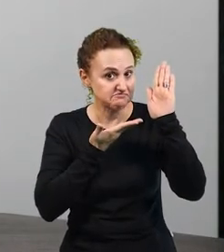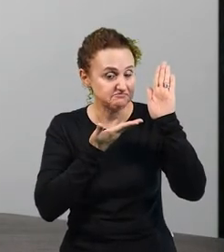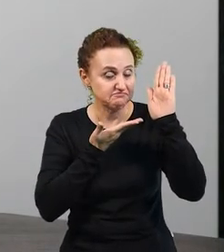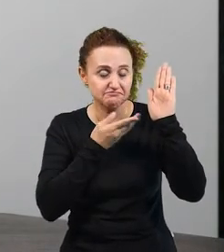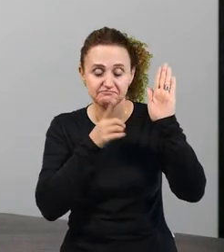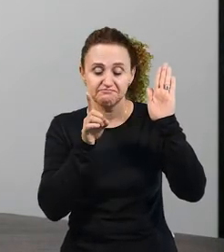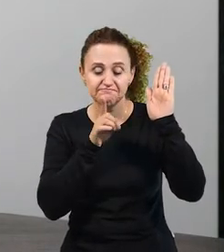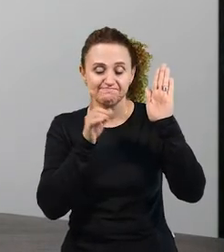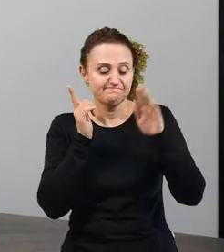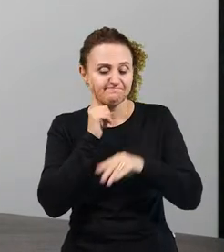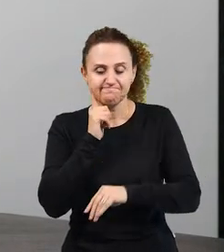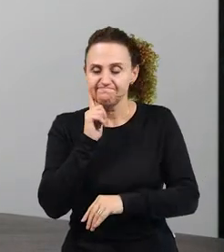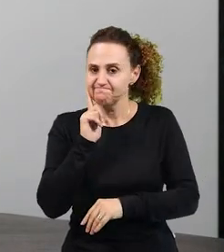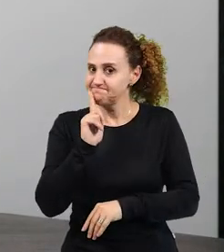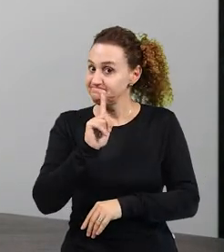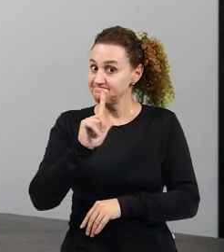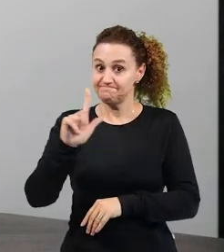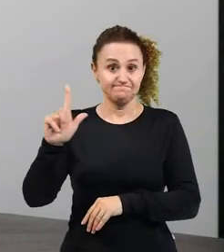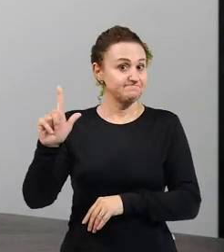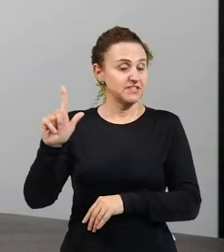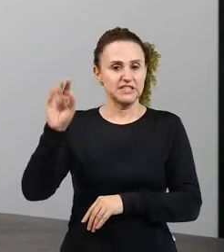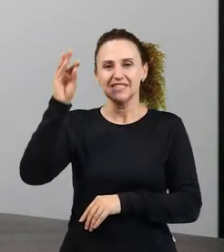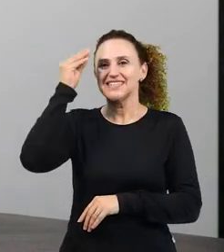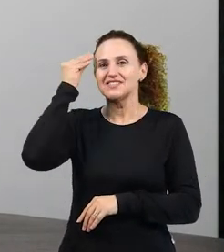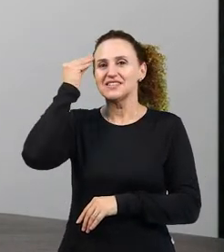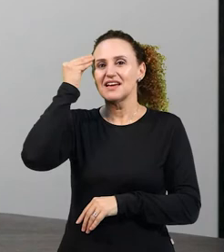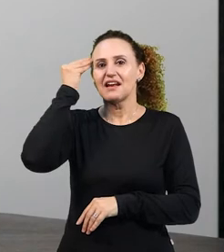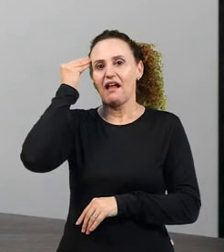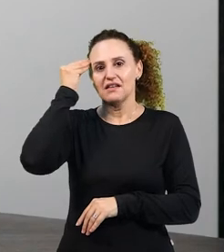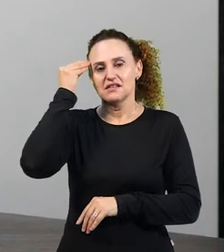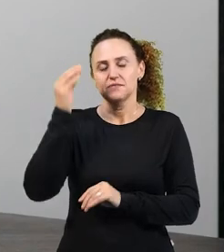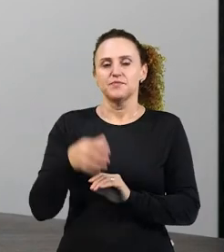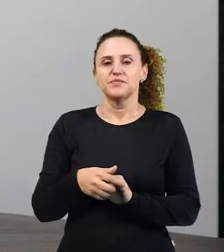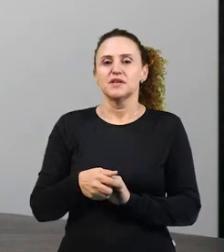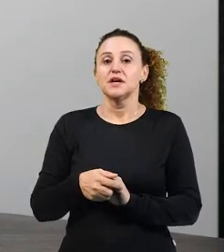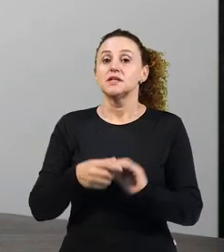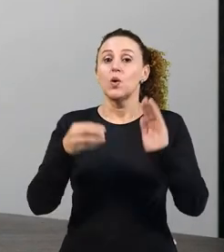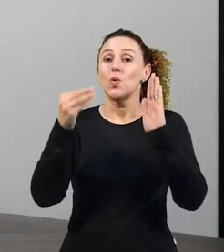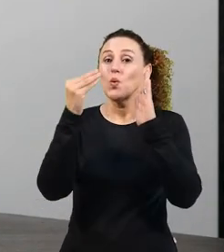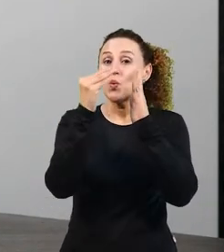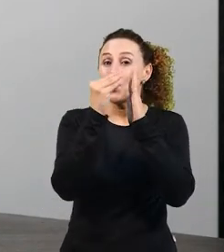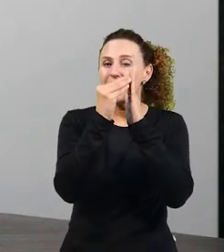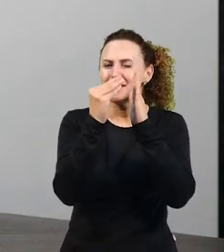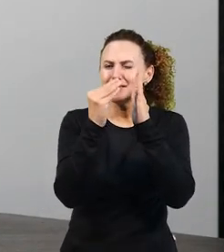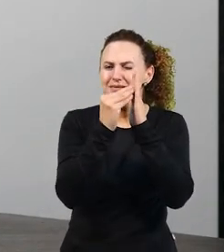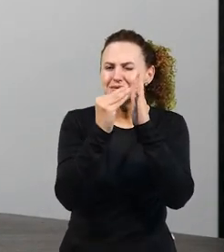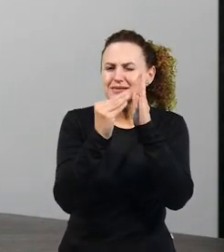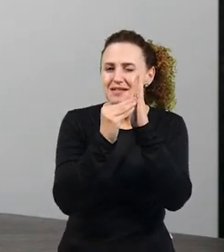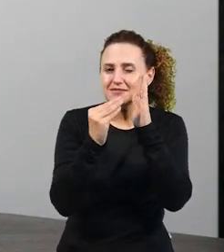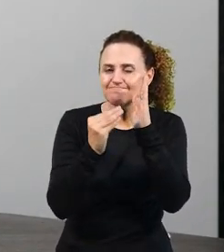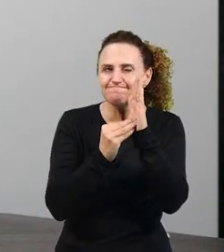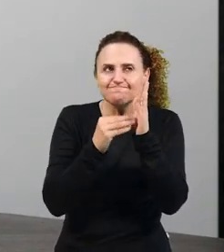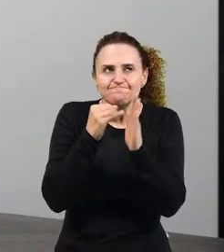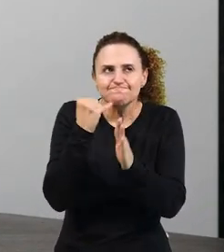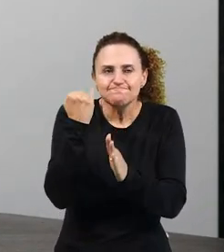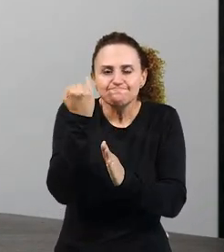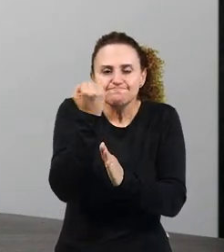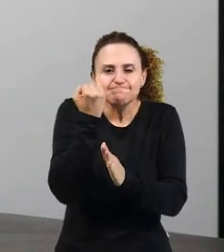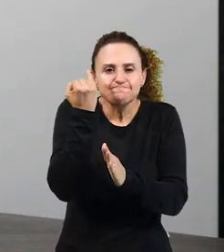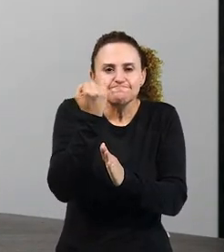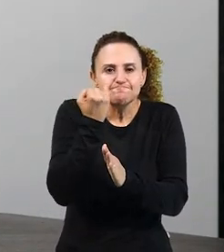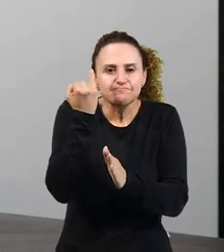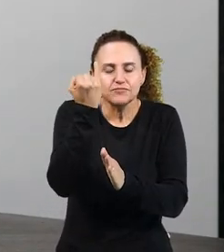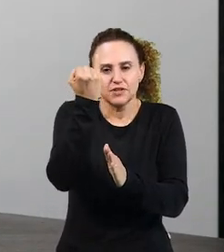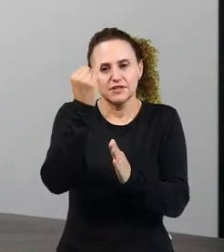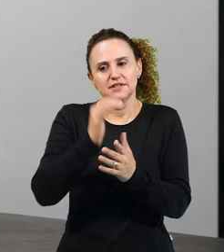conseguir fazer análise sintática. Então, esse conteúdo é de suma importância